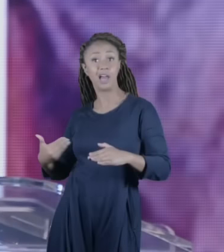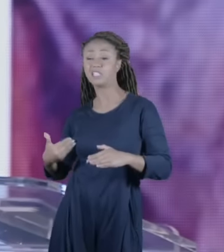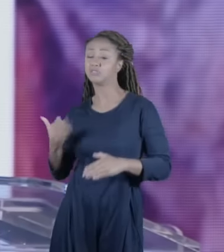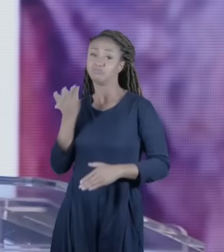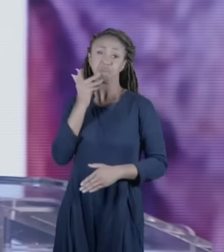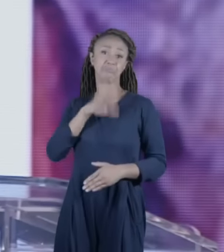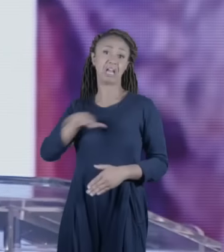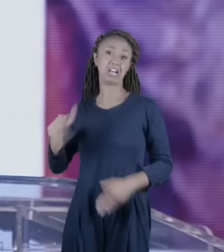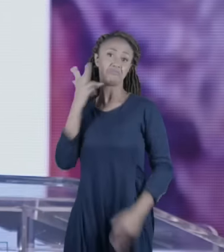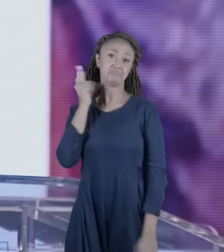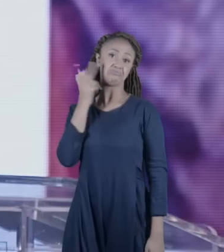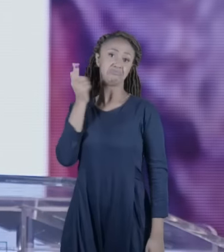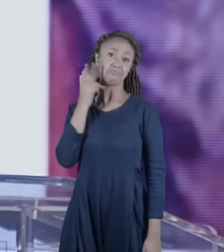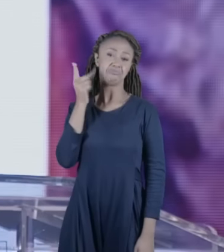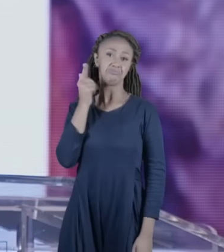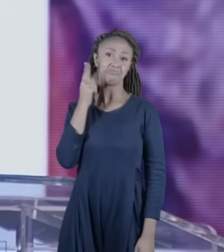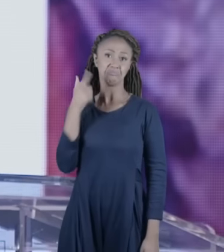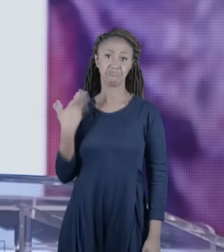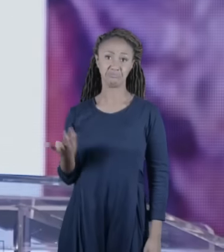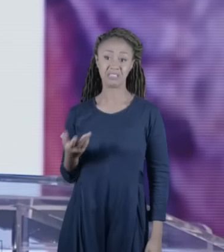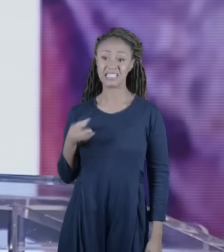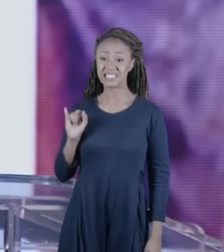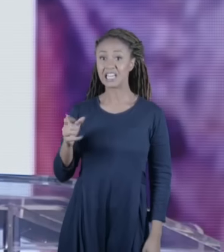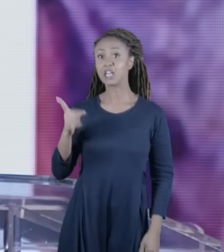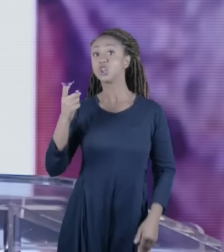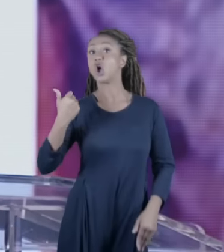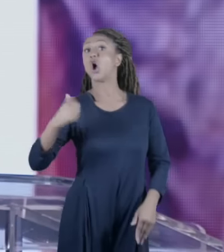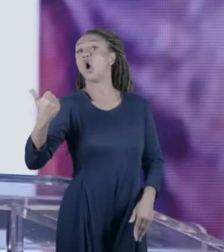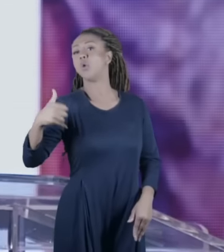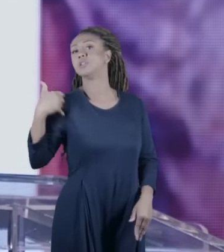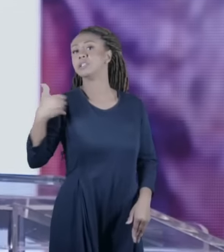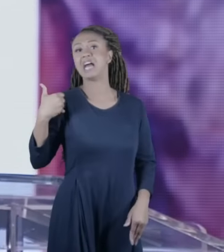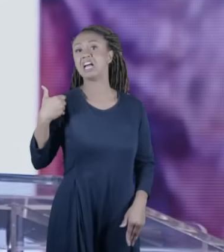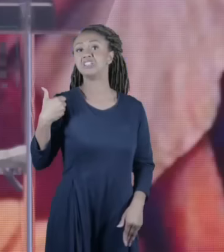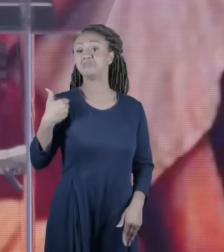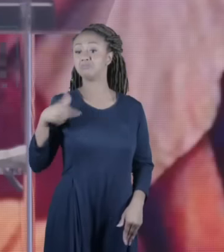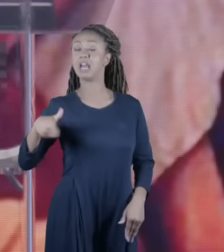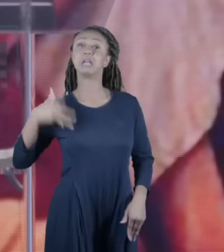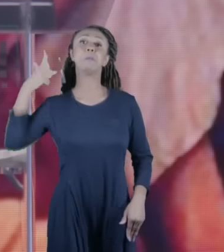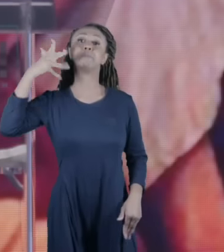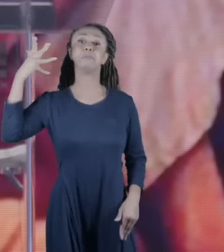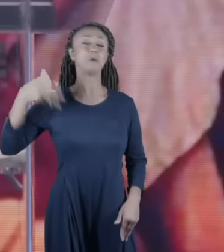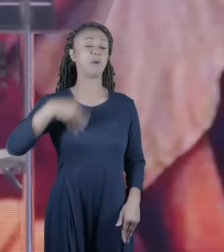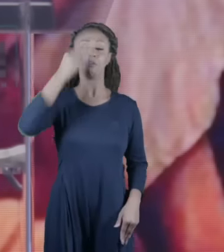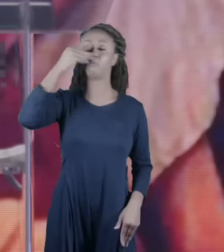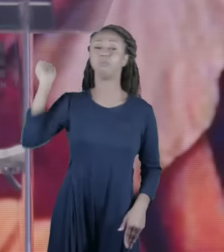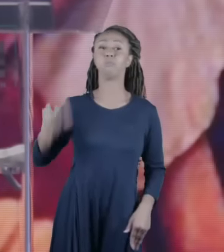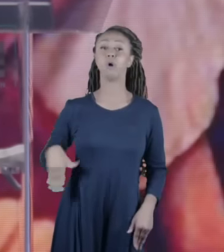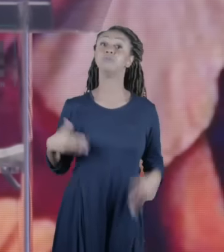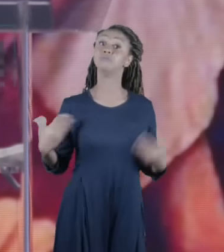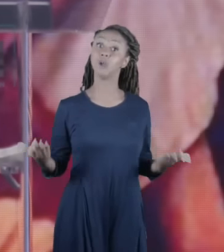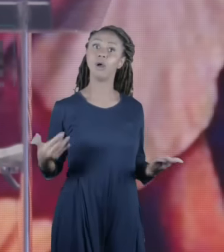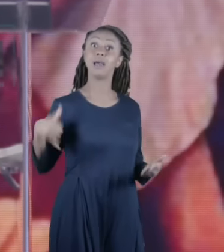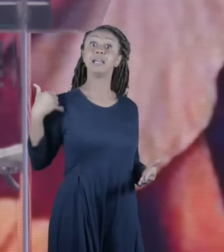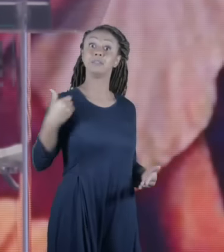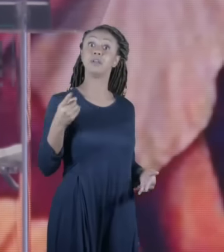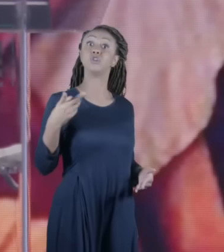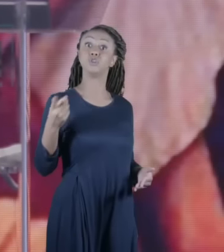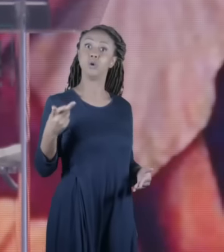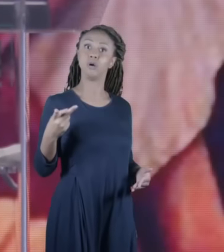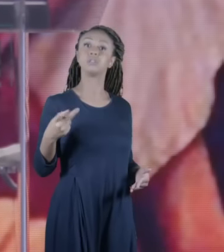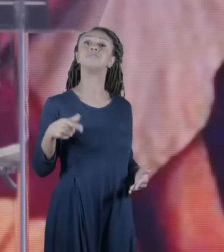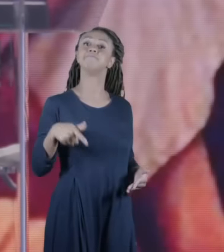quanto as pessoas da época dariam ouvidos a ele mas segundo o judaísmo agora eles são obrigados a ouvir e eles começam a se